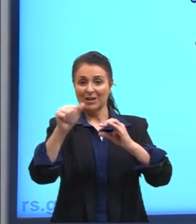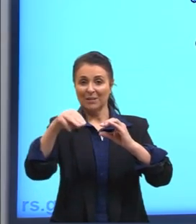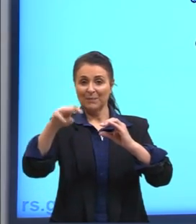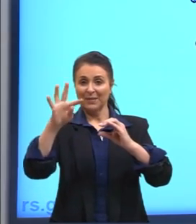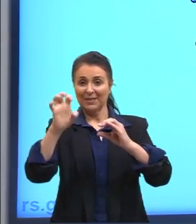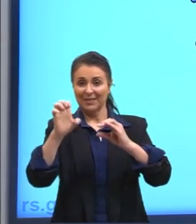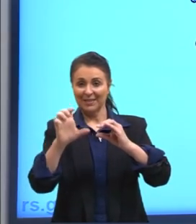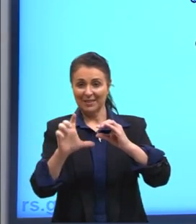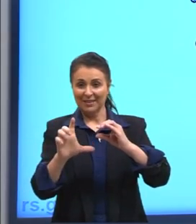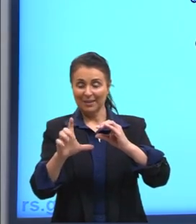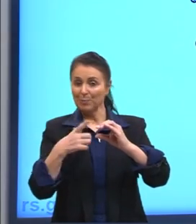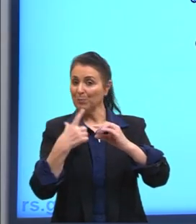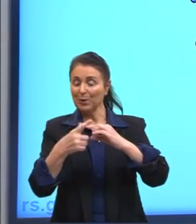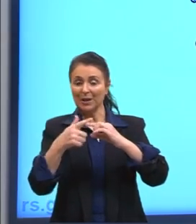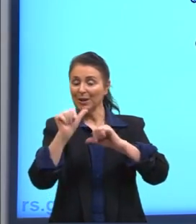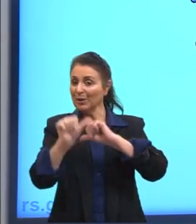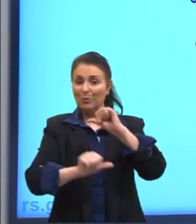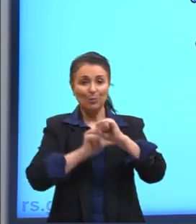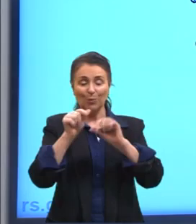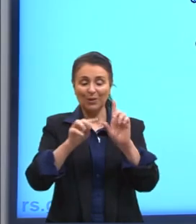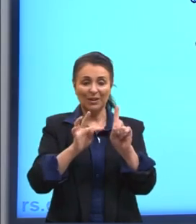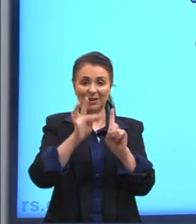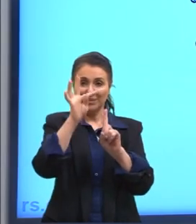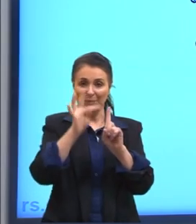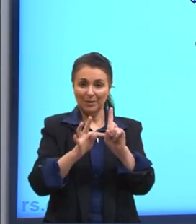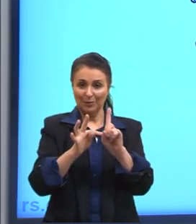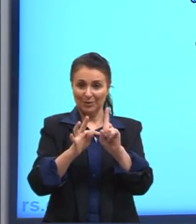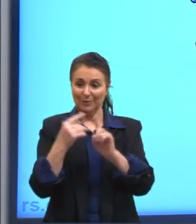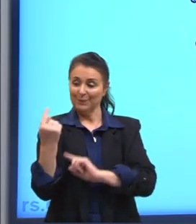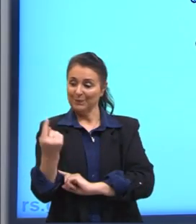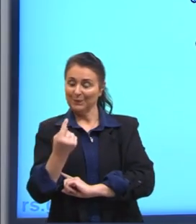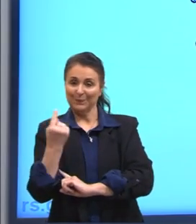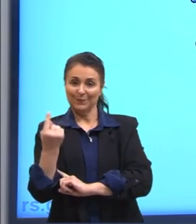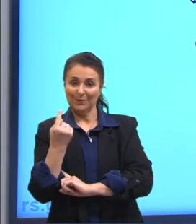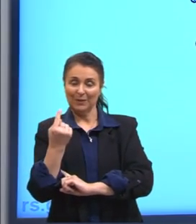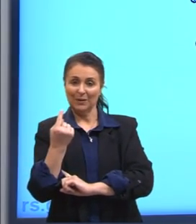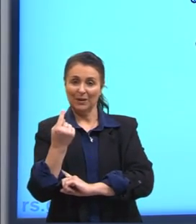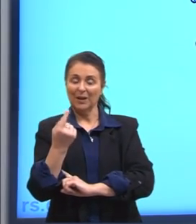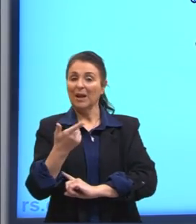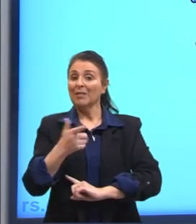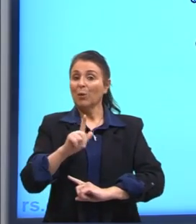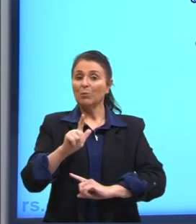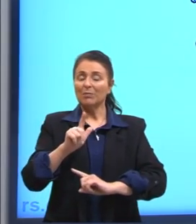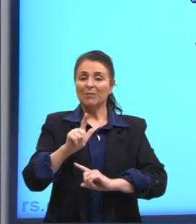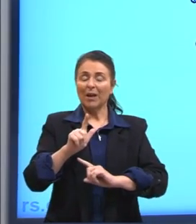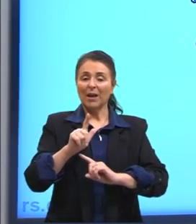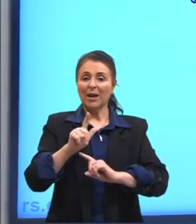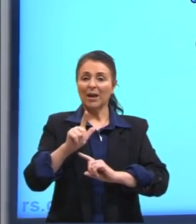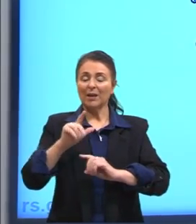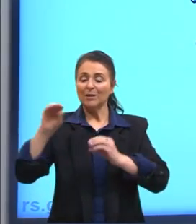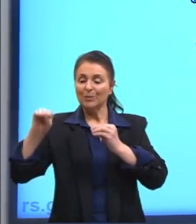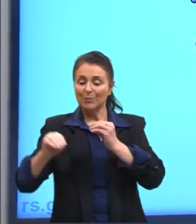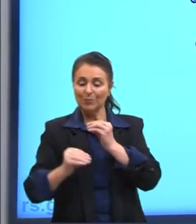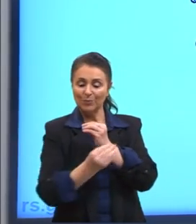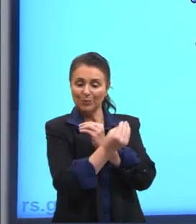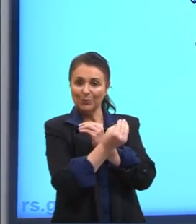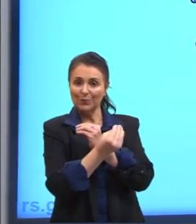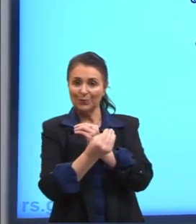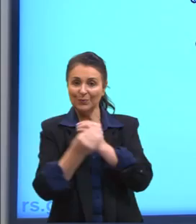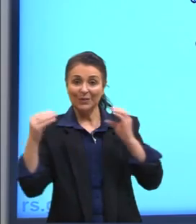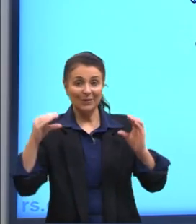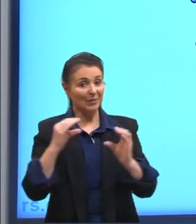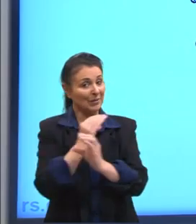gente falou antes. Na verdade, isoladamente, tá? Pois não ocorre transferência apreciável de calor,